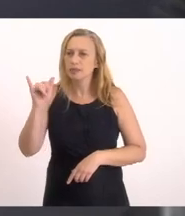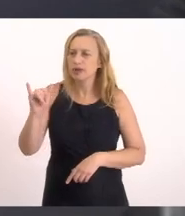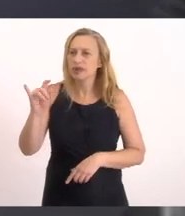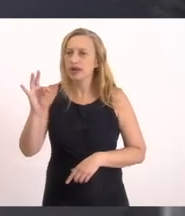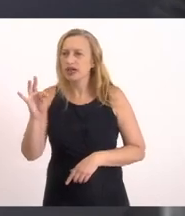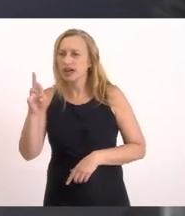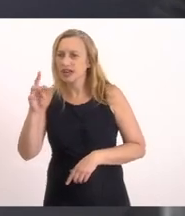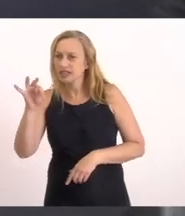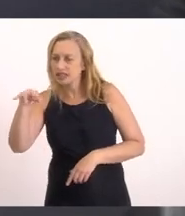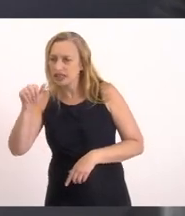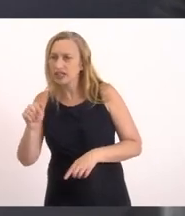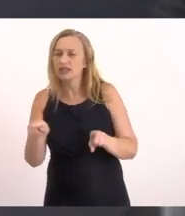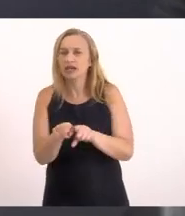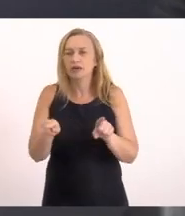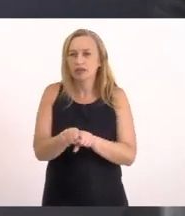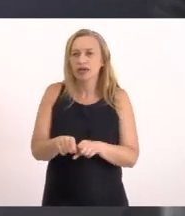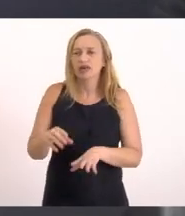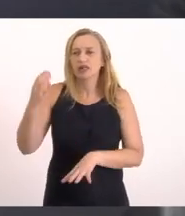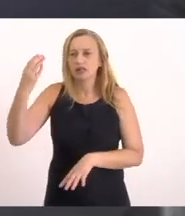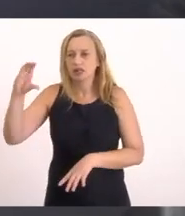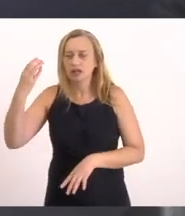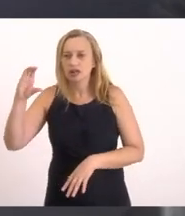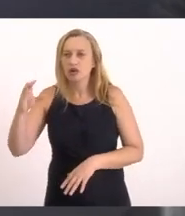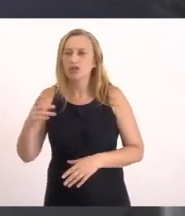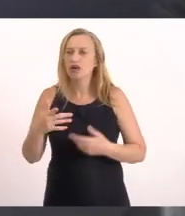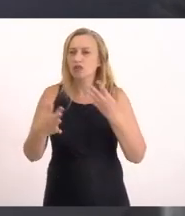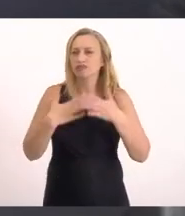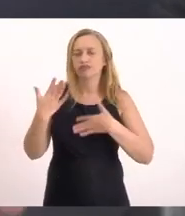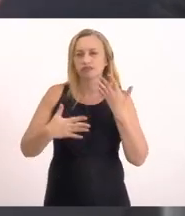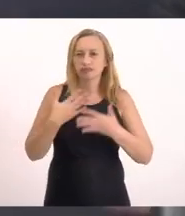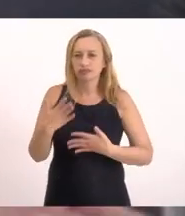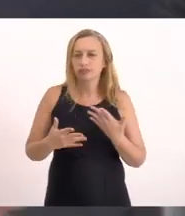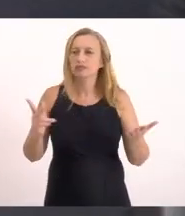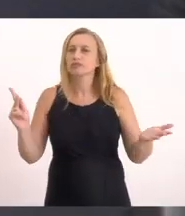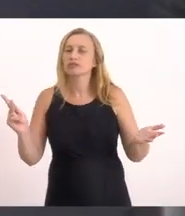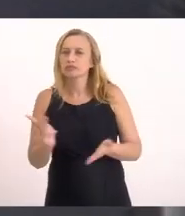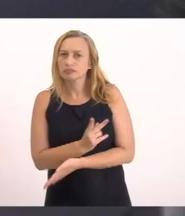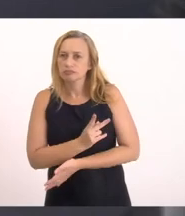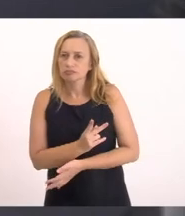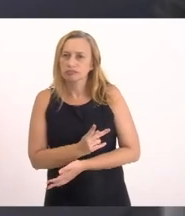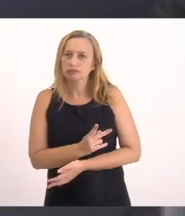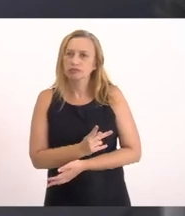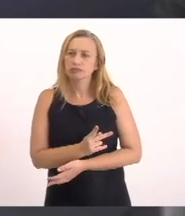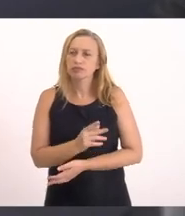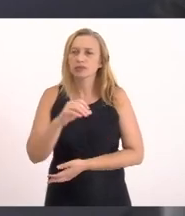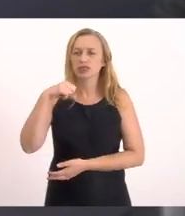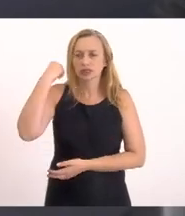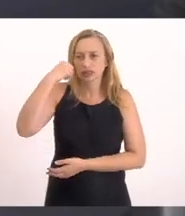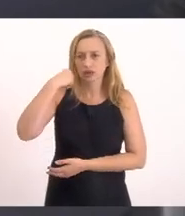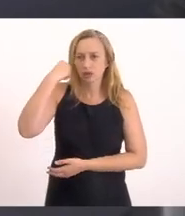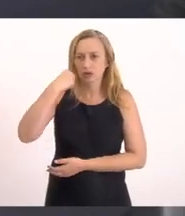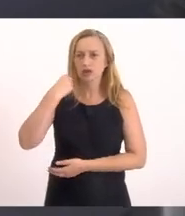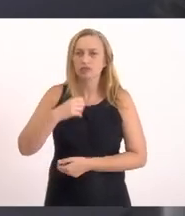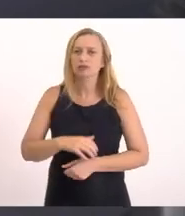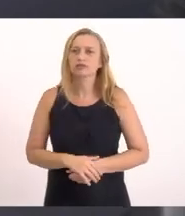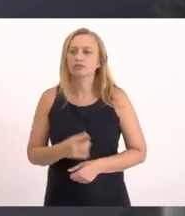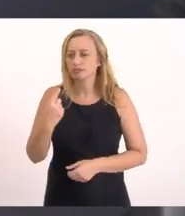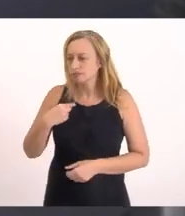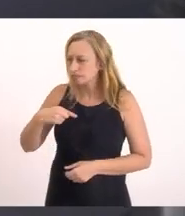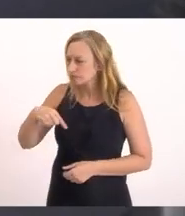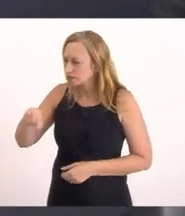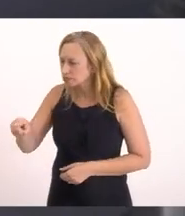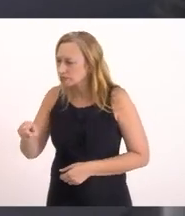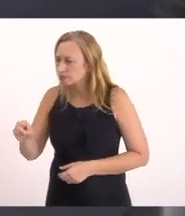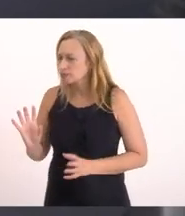Niterói Fico muito feliz Que as vezes A gente Como aconteceu No caso de Saquarema A gente ter ido lá